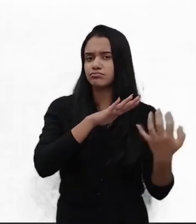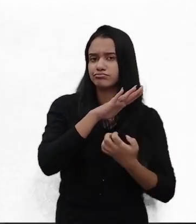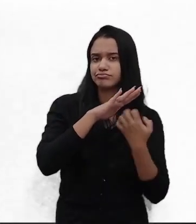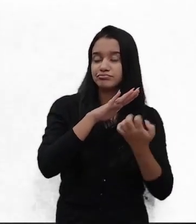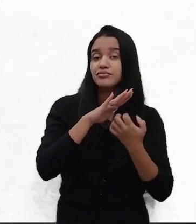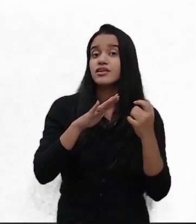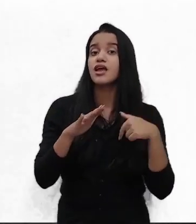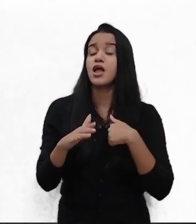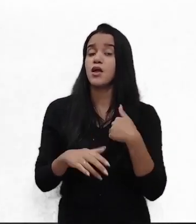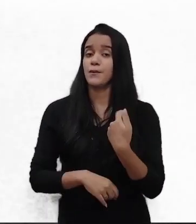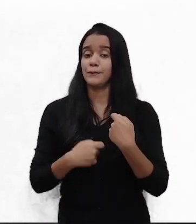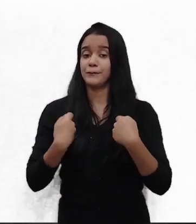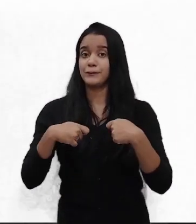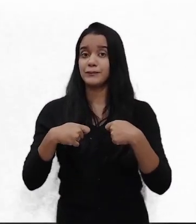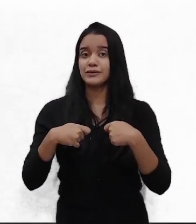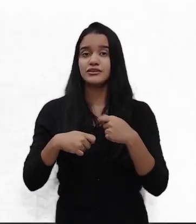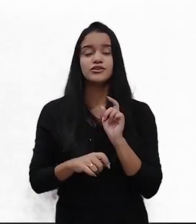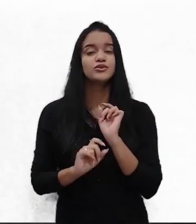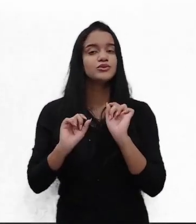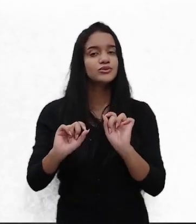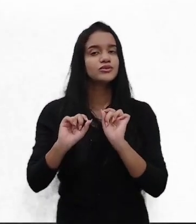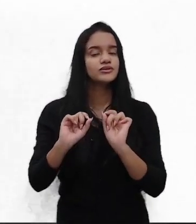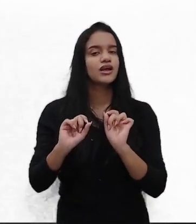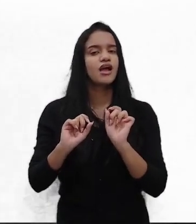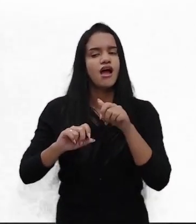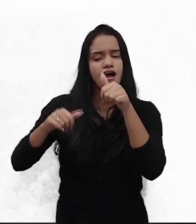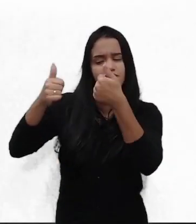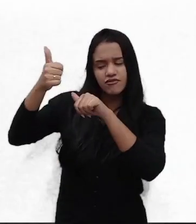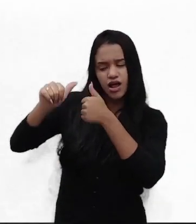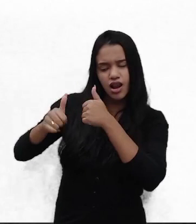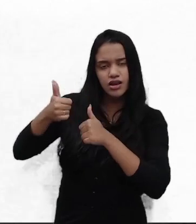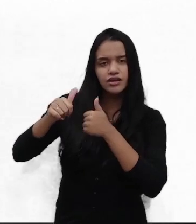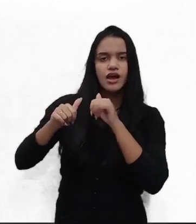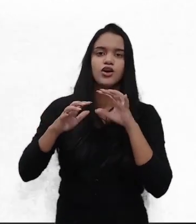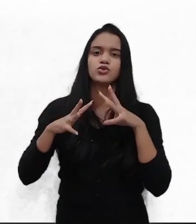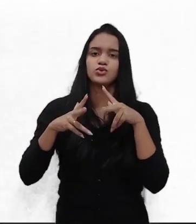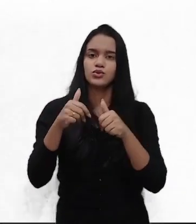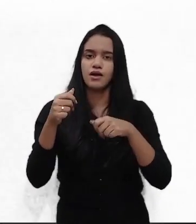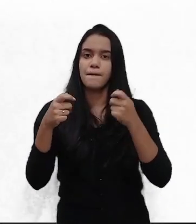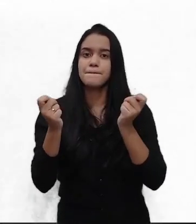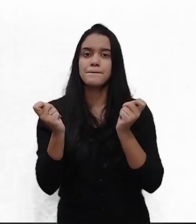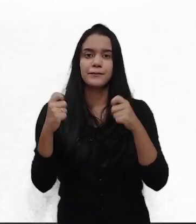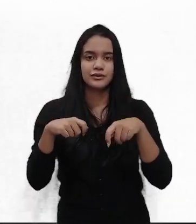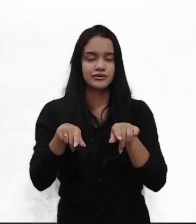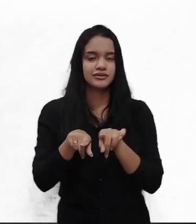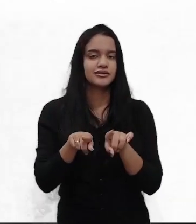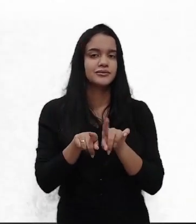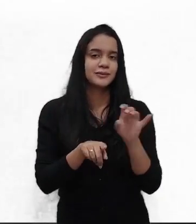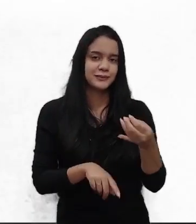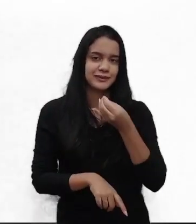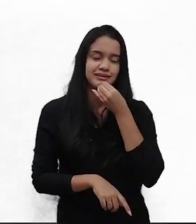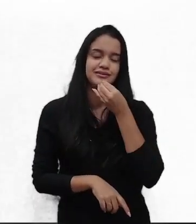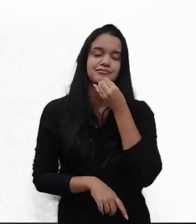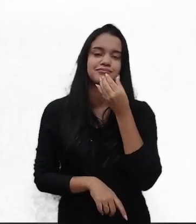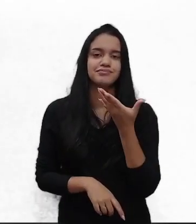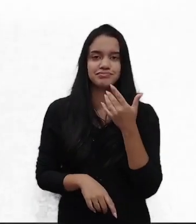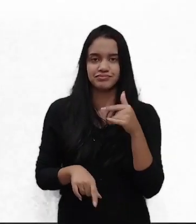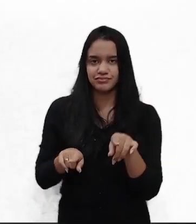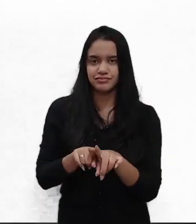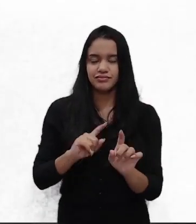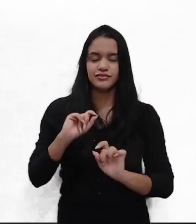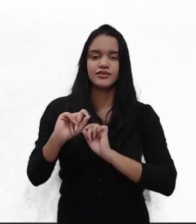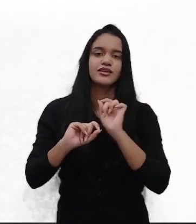eu primeiro preciso avaliar e ponderar todas as possibilidades e oportunidades. Também para que não fique algo